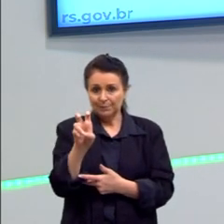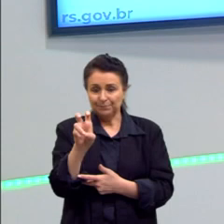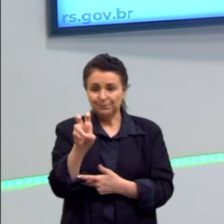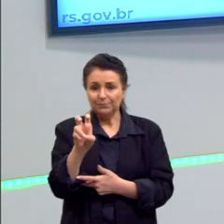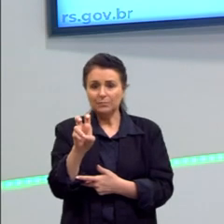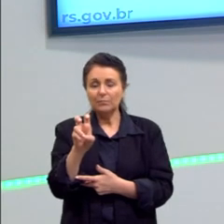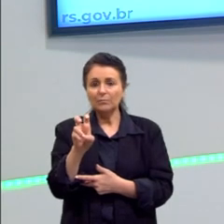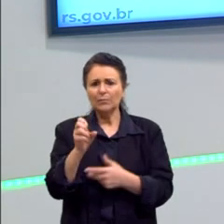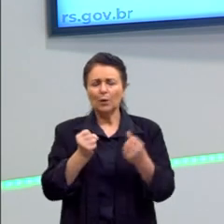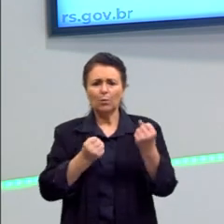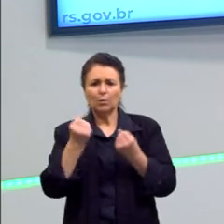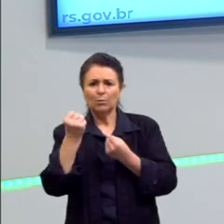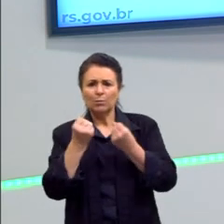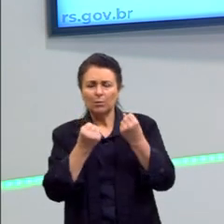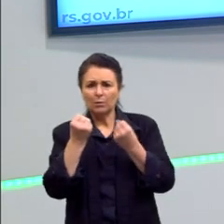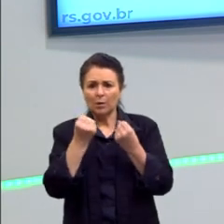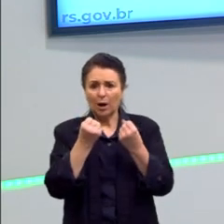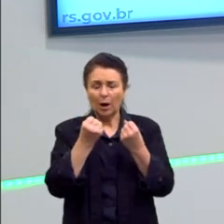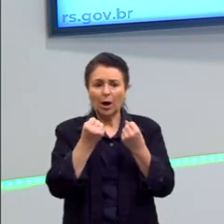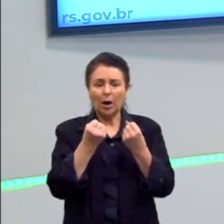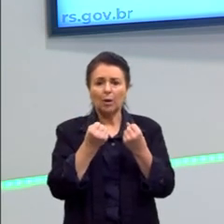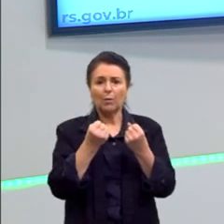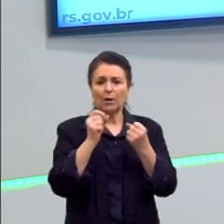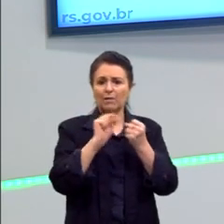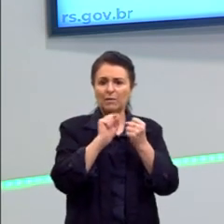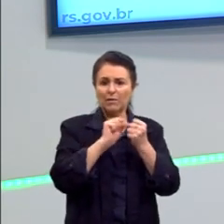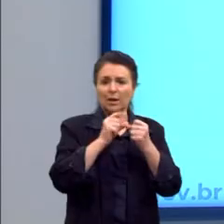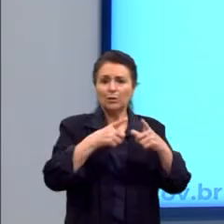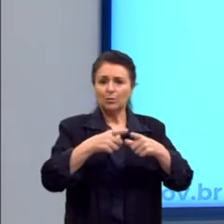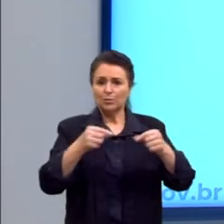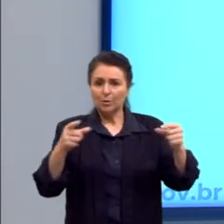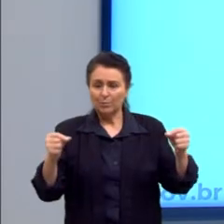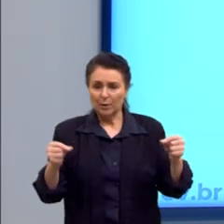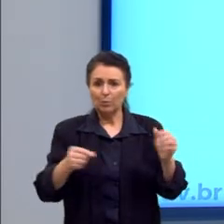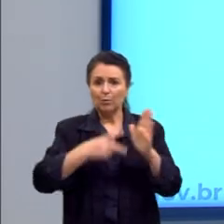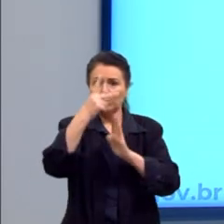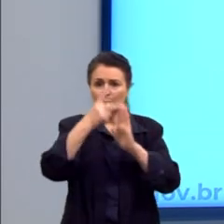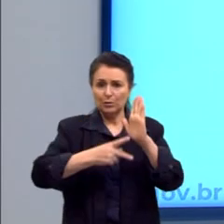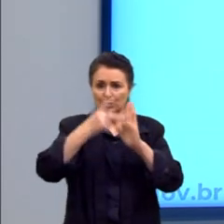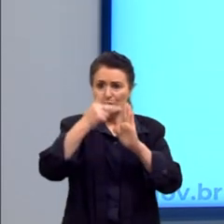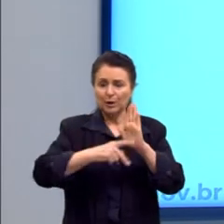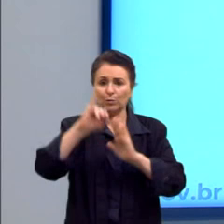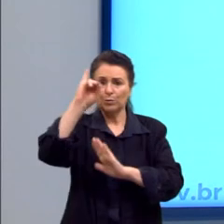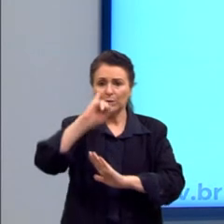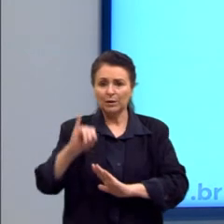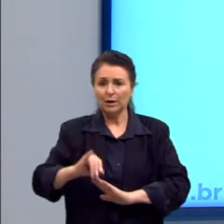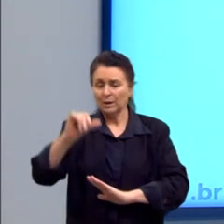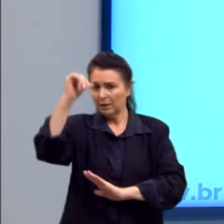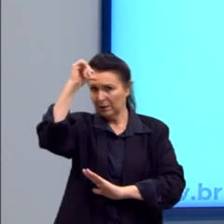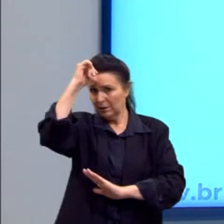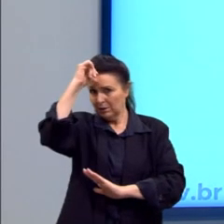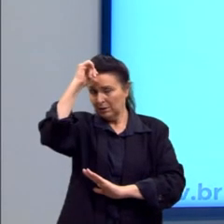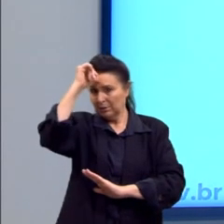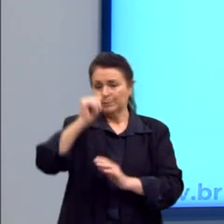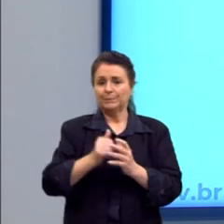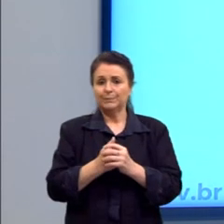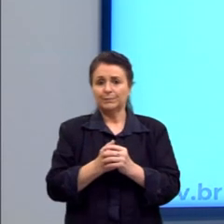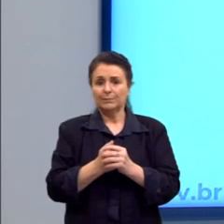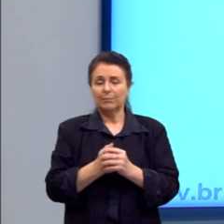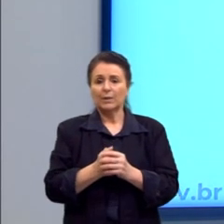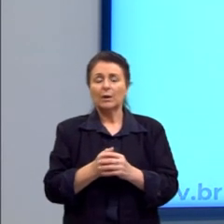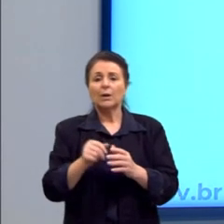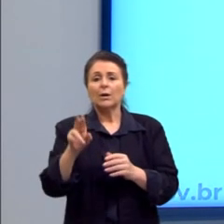um carro esportivo é financiado pelo Japão, projetado na Itália e montado na Índia, México ou França, Indiana, México ou França,